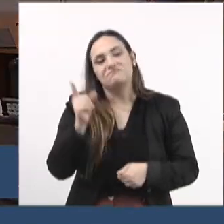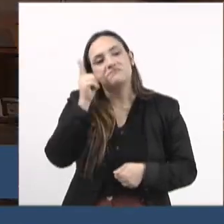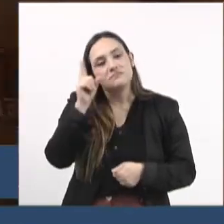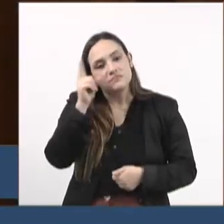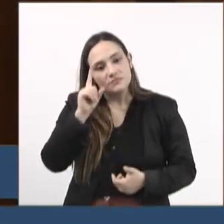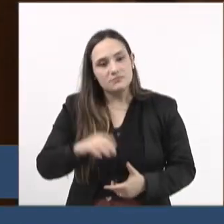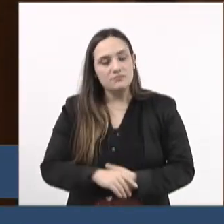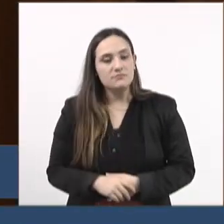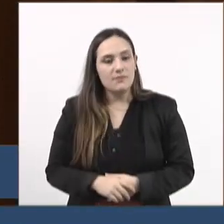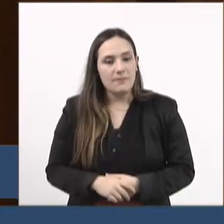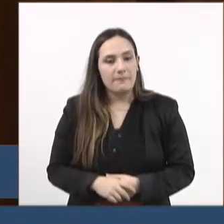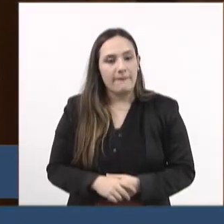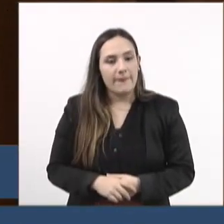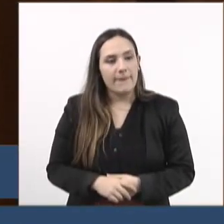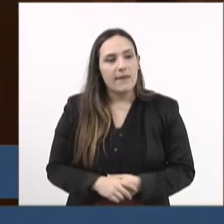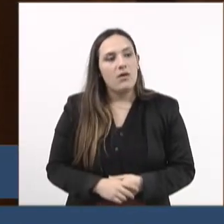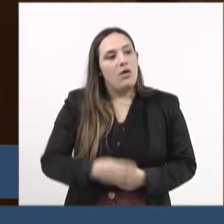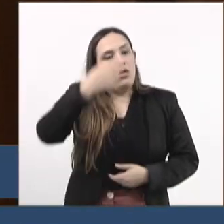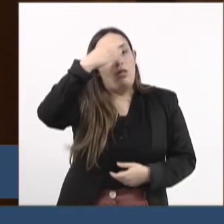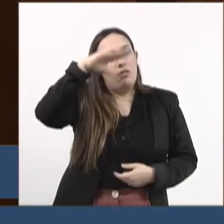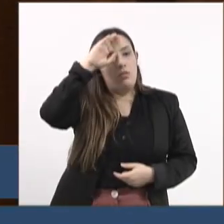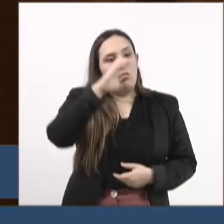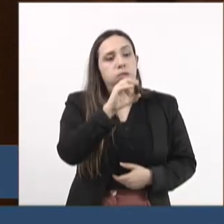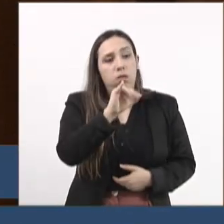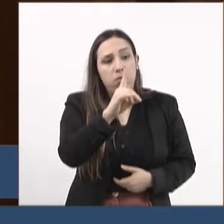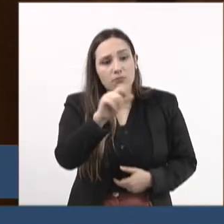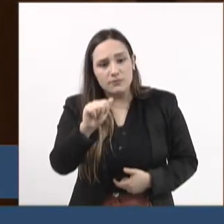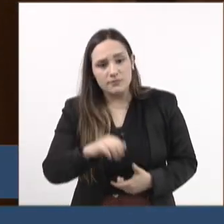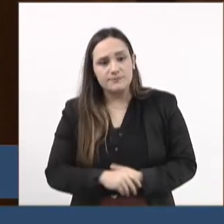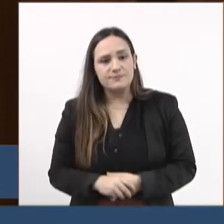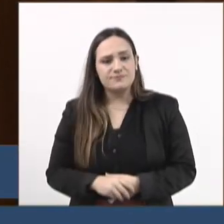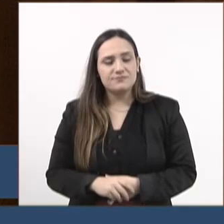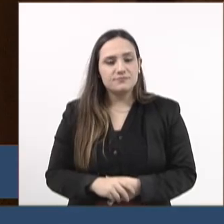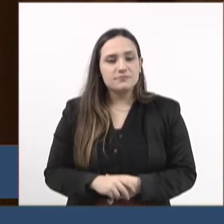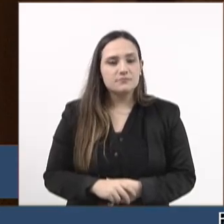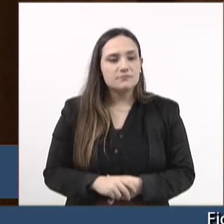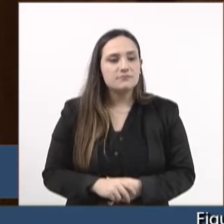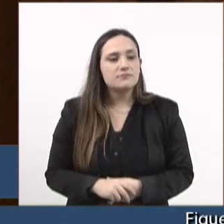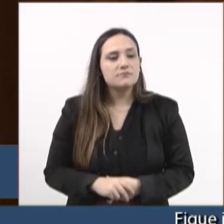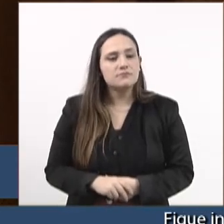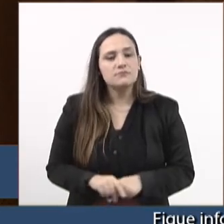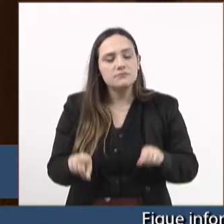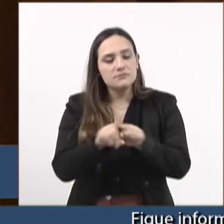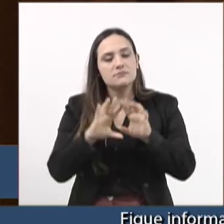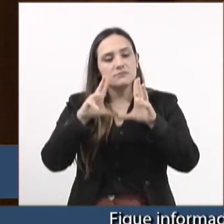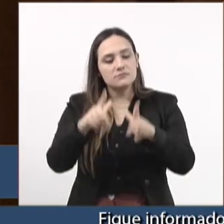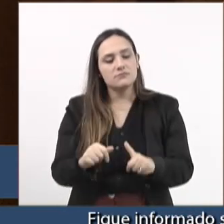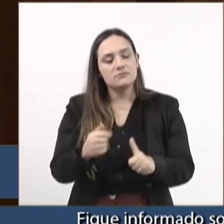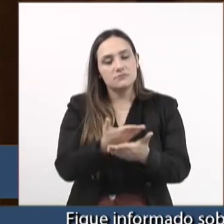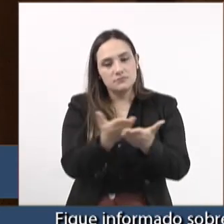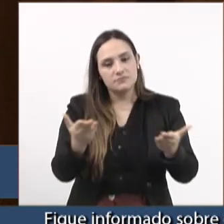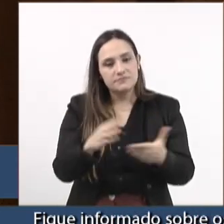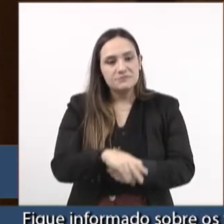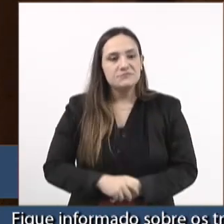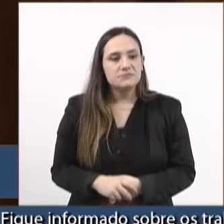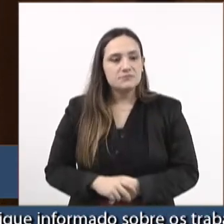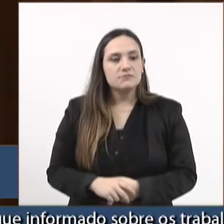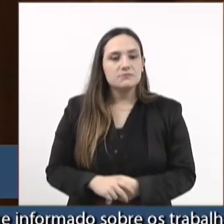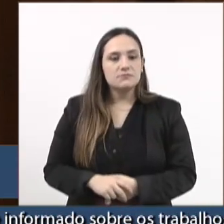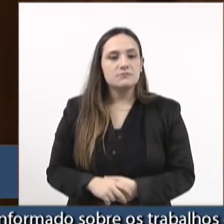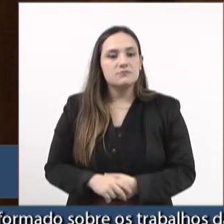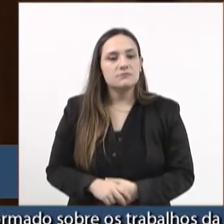a dia. Aqui está a enfermeira Cida, em nome da enfermeira, cumprimentar a todos vocês aqui. E dizer,